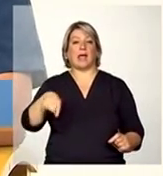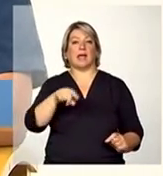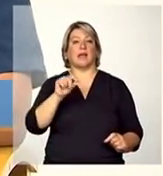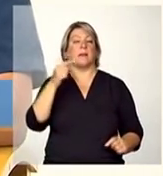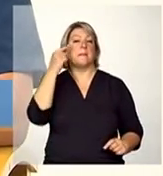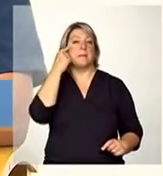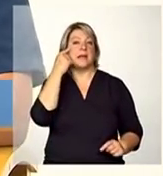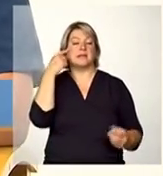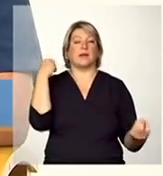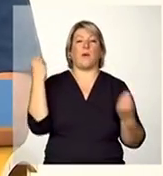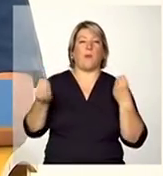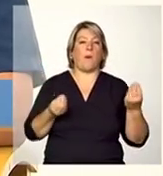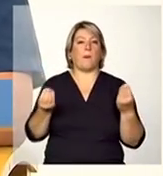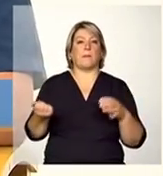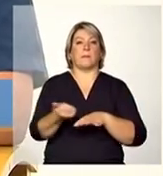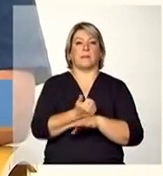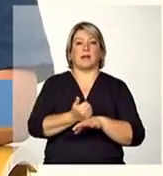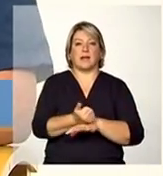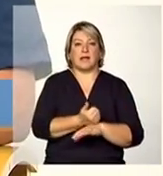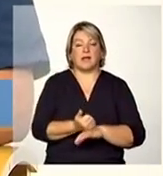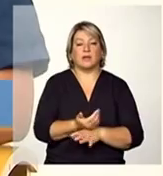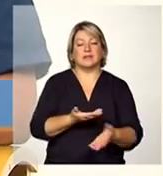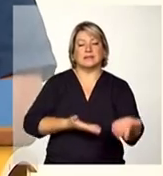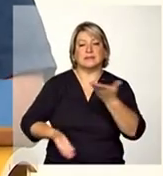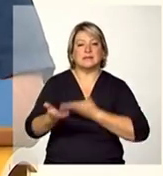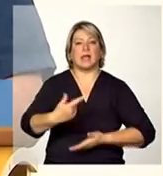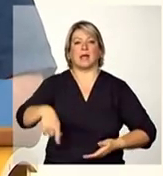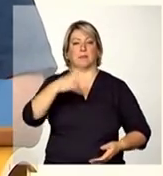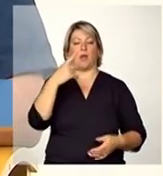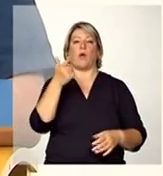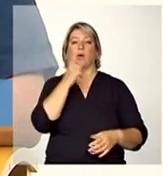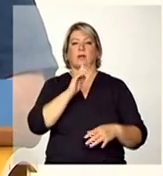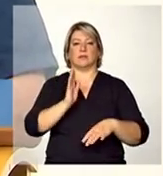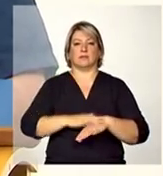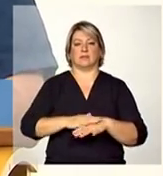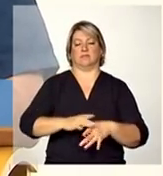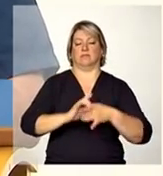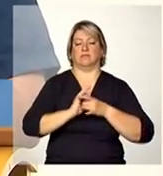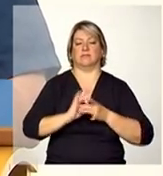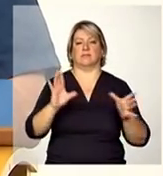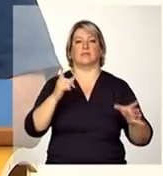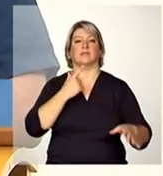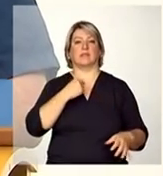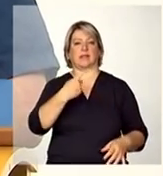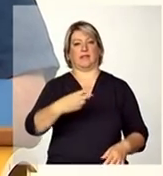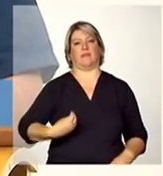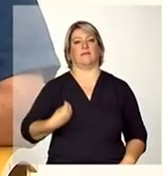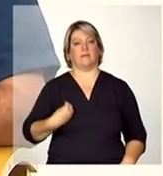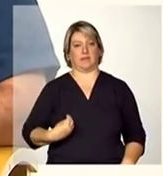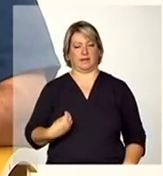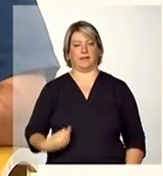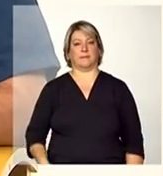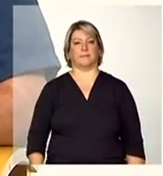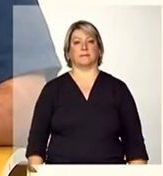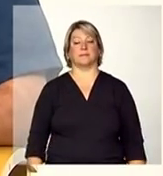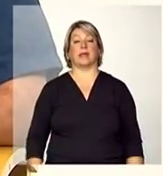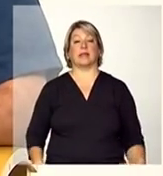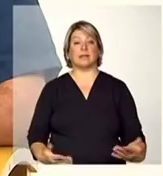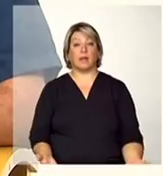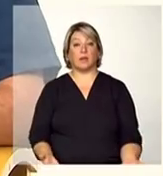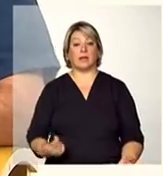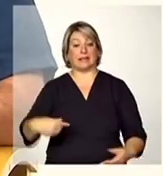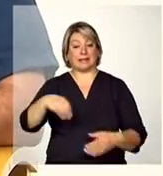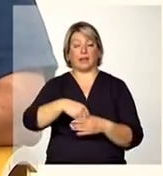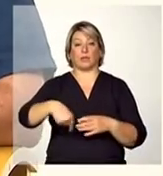estratégias adequadas para que elas consigam construir a autonomia desejada das residências inclusivas então um dos primeiros